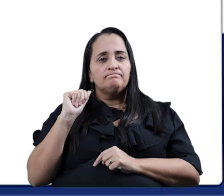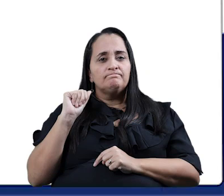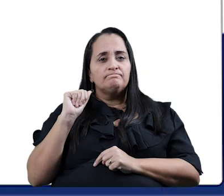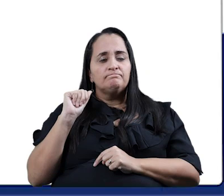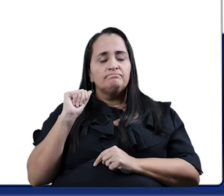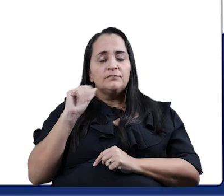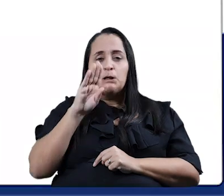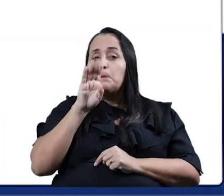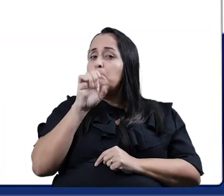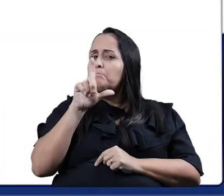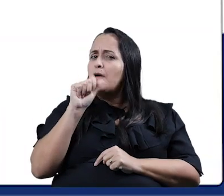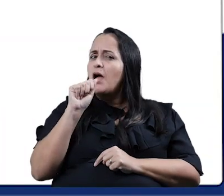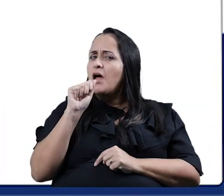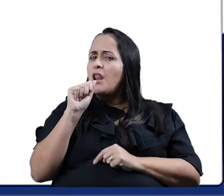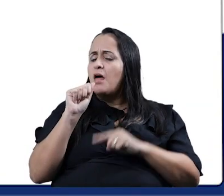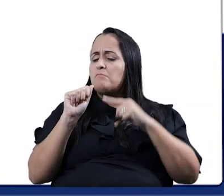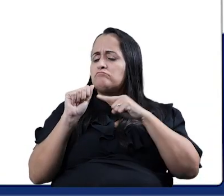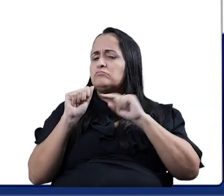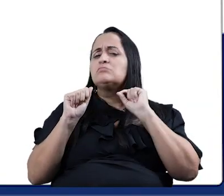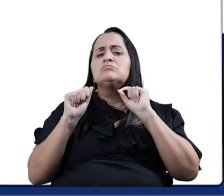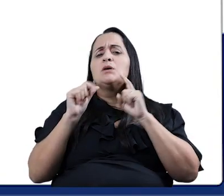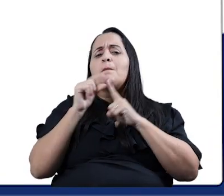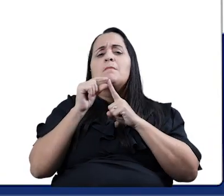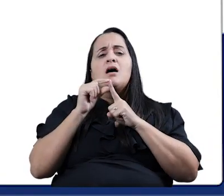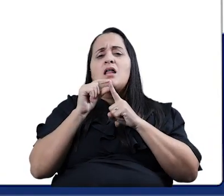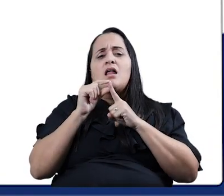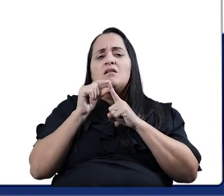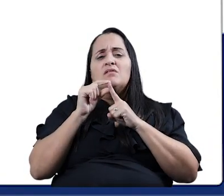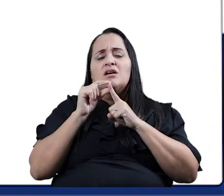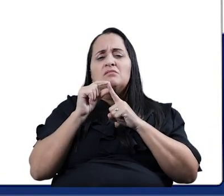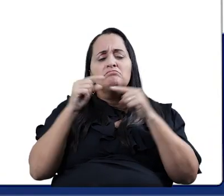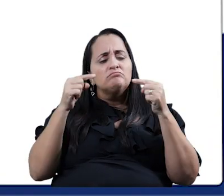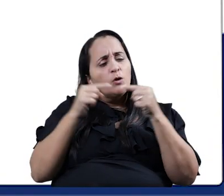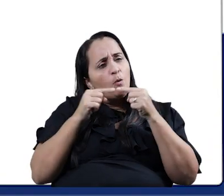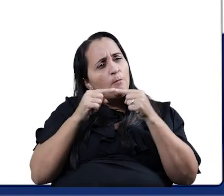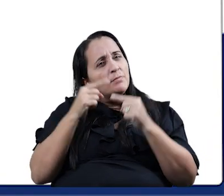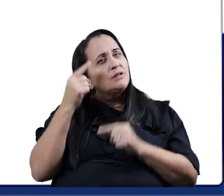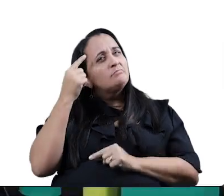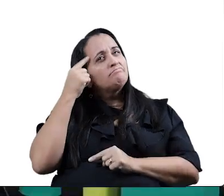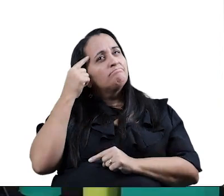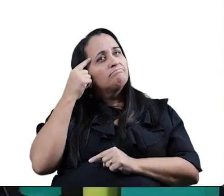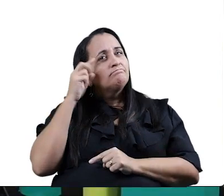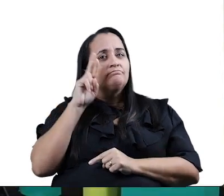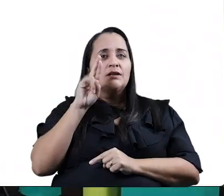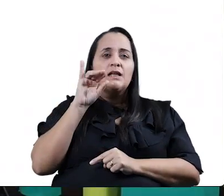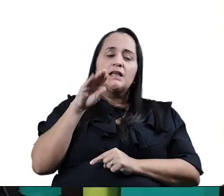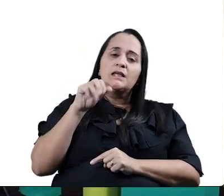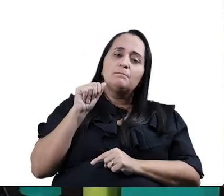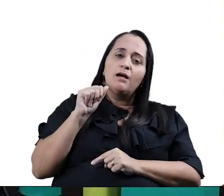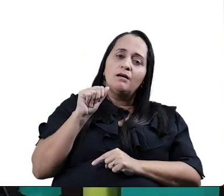E bela. Olha a palavra bela. O que que rima com bela, gente?